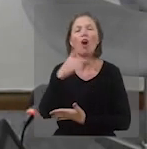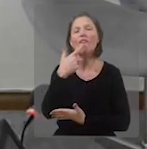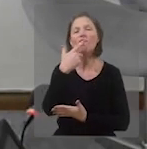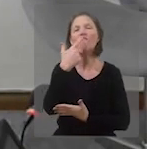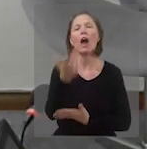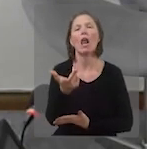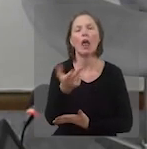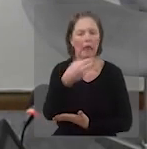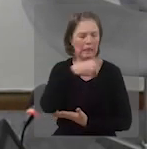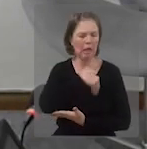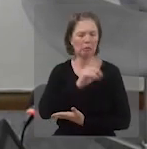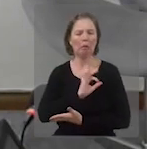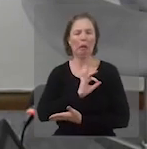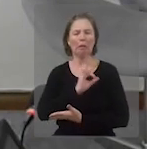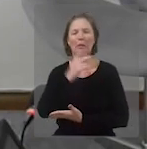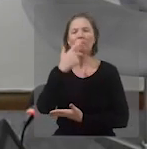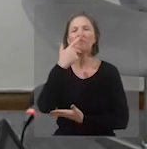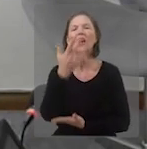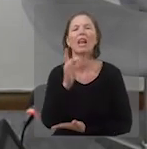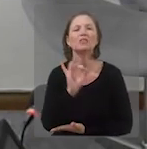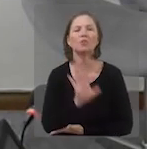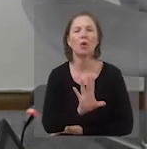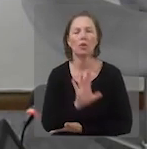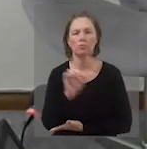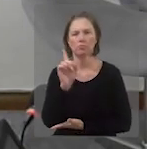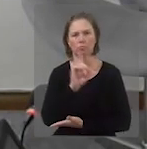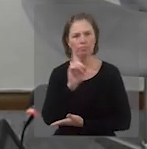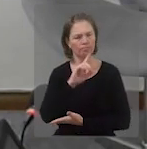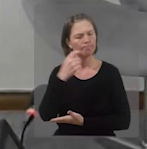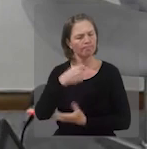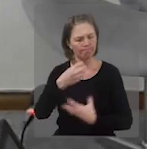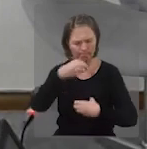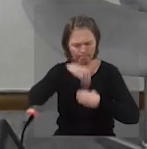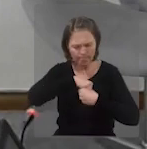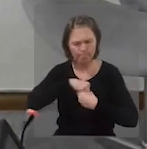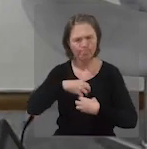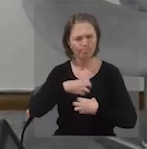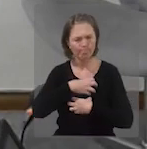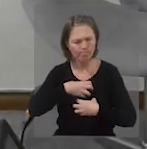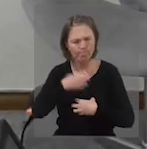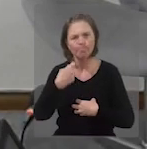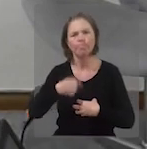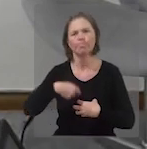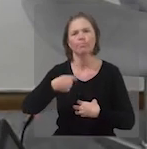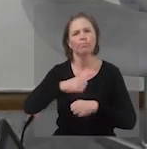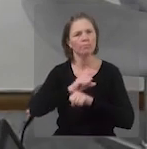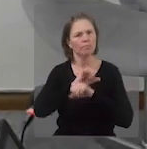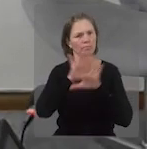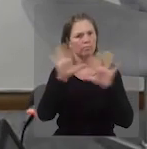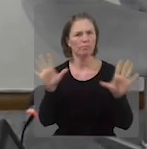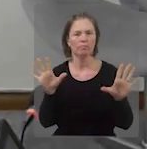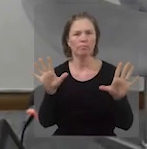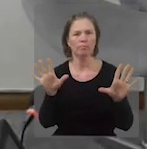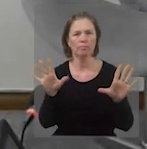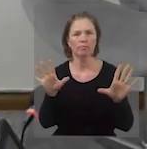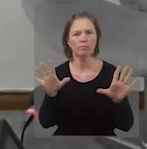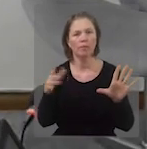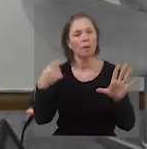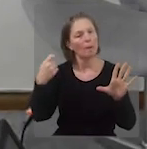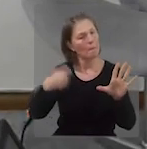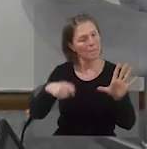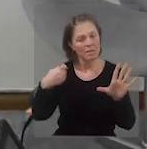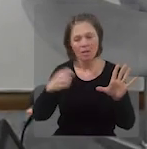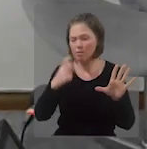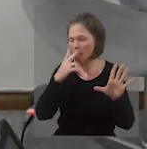nada de aparência, não basta ser da boca para fora. Então, tem que ser muito claro isso,